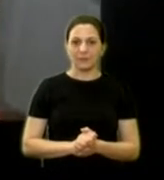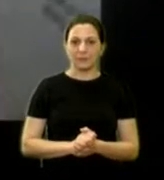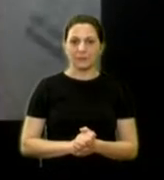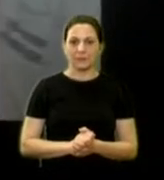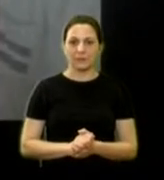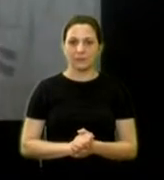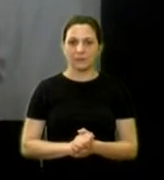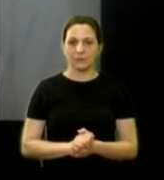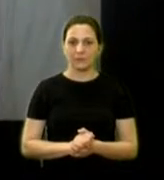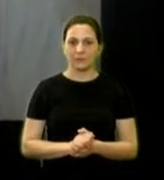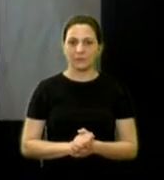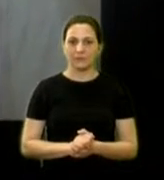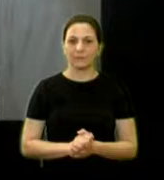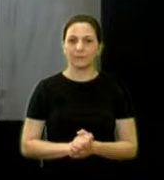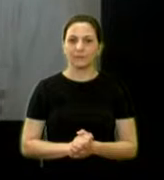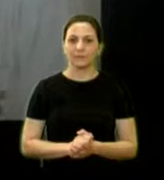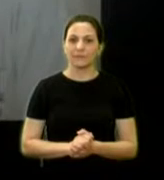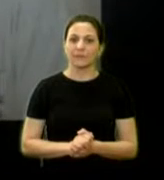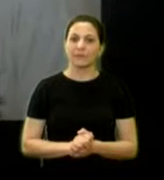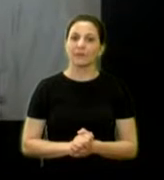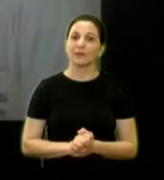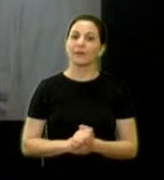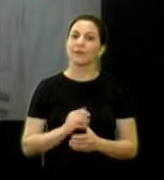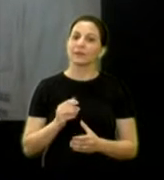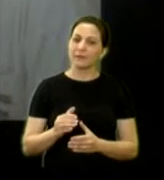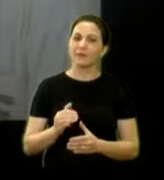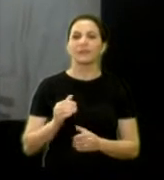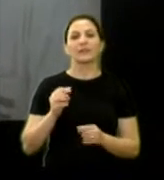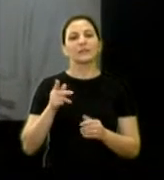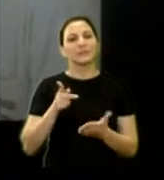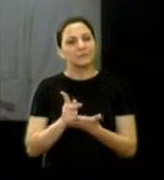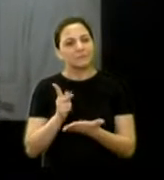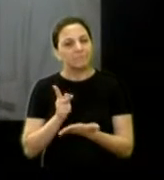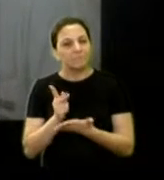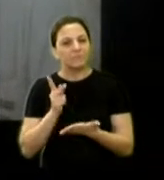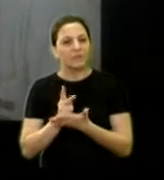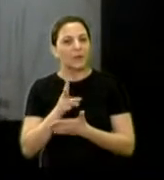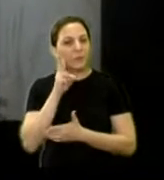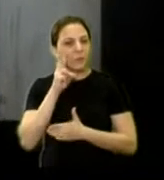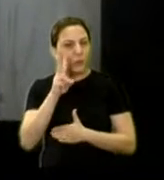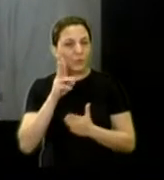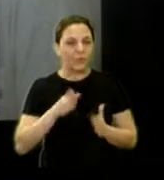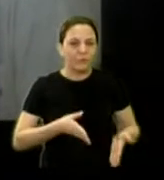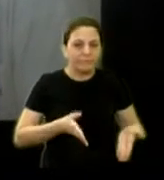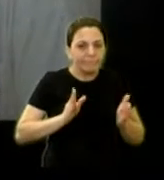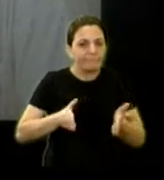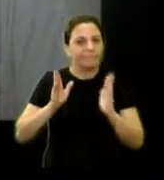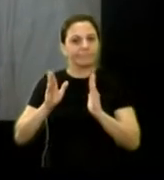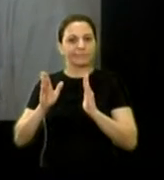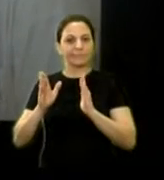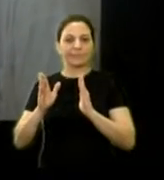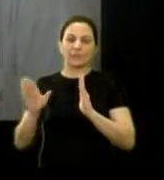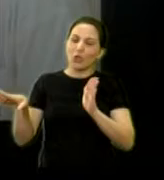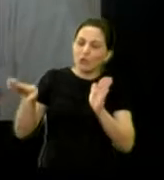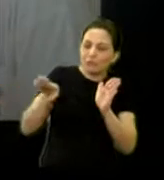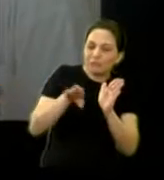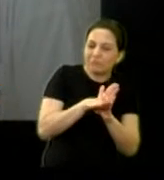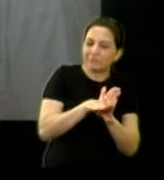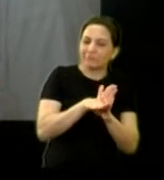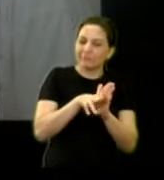Donaura, a senhora vem com frequência? Visita sempre a Sempre. Sempre que eu vejo aqui as barracas, eu já vejo.